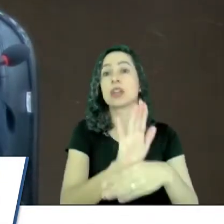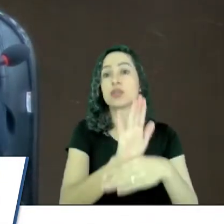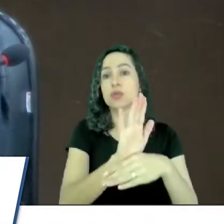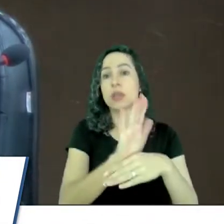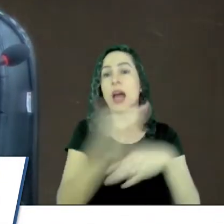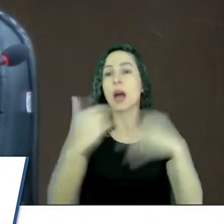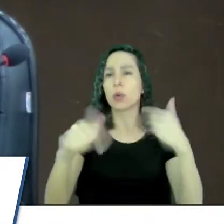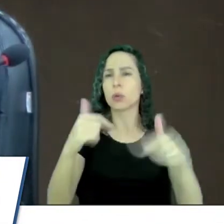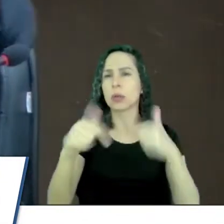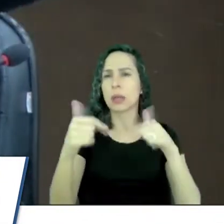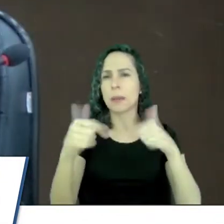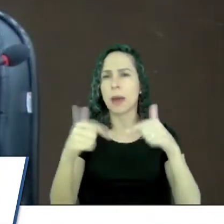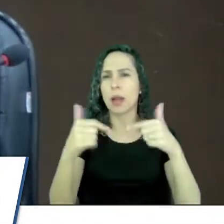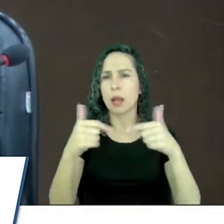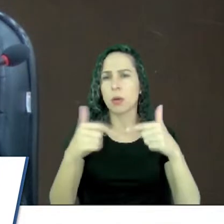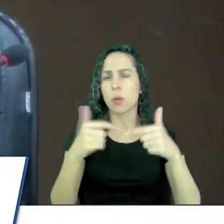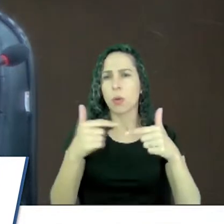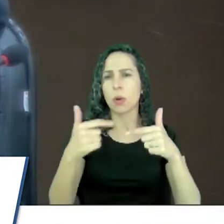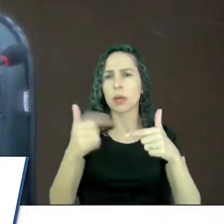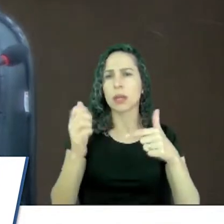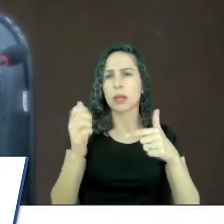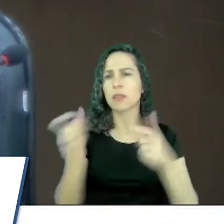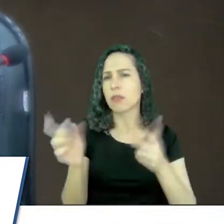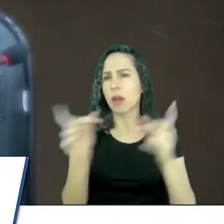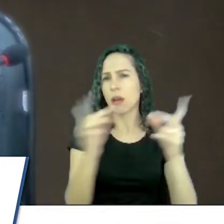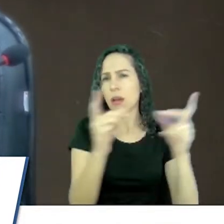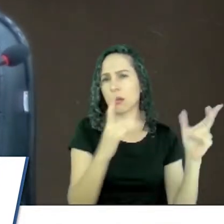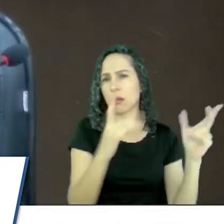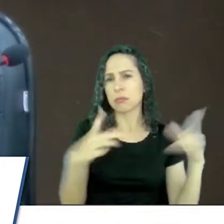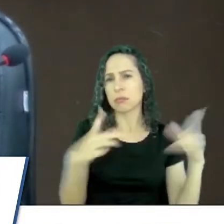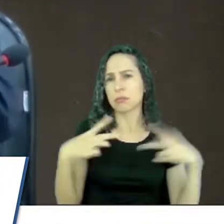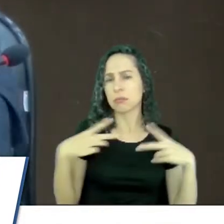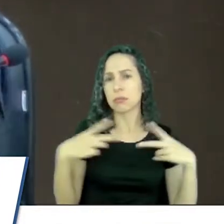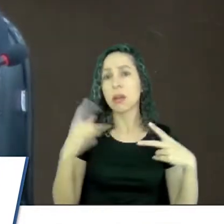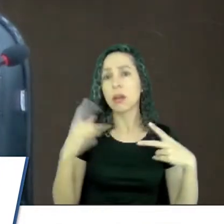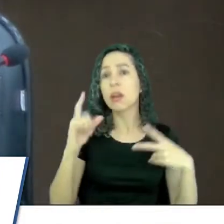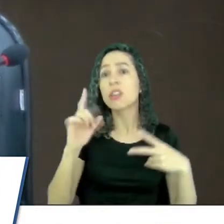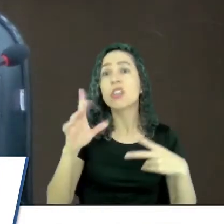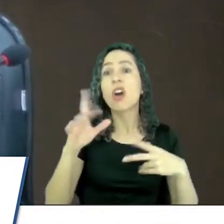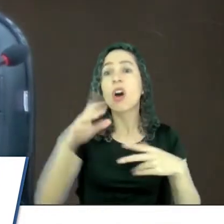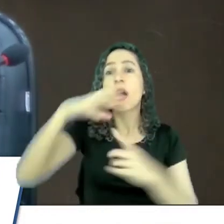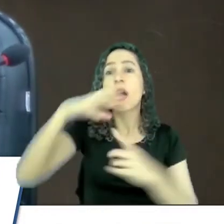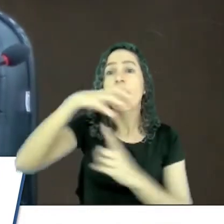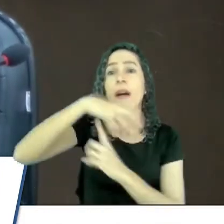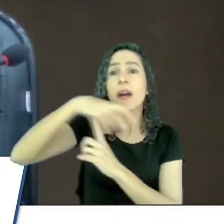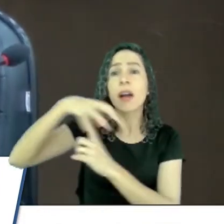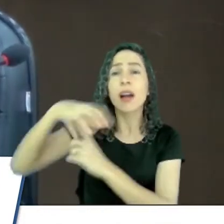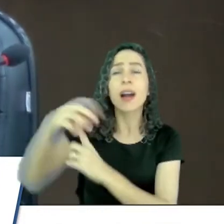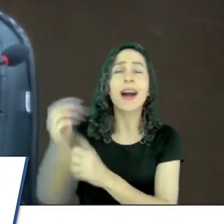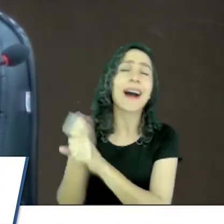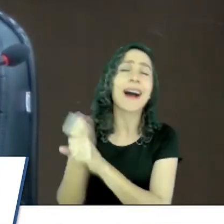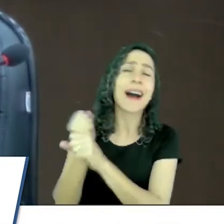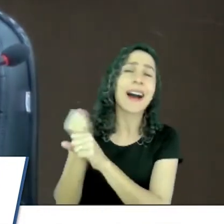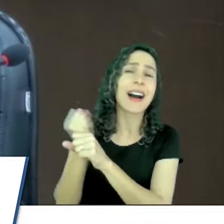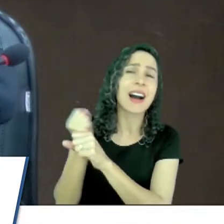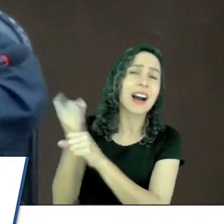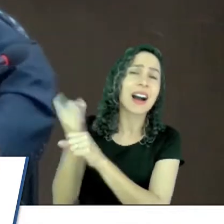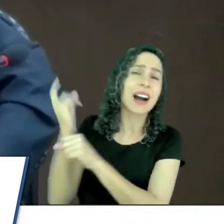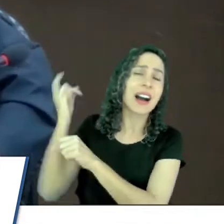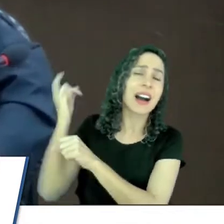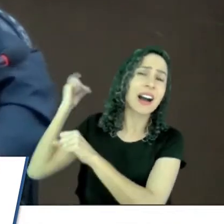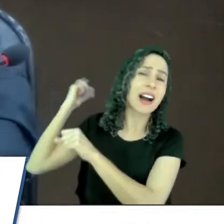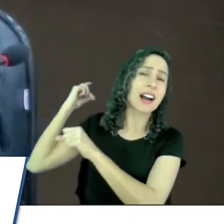trabalhadores ambulantes foi a regulamentação do mercado popular urbano. Há quantos anos foi feito isso? E essa cidade